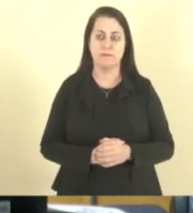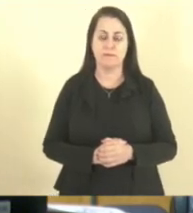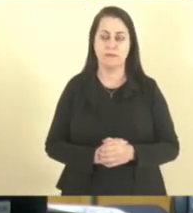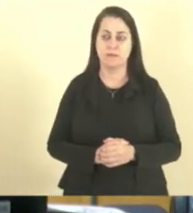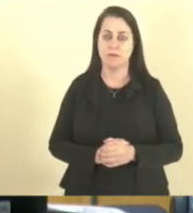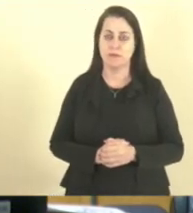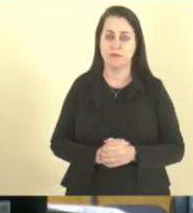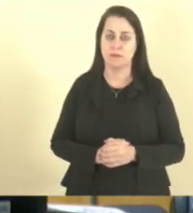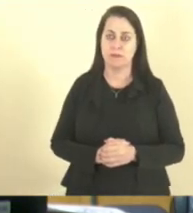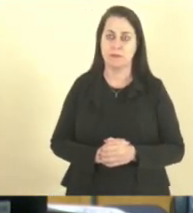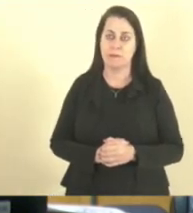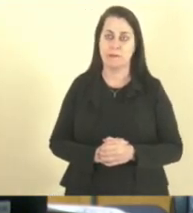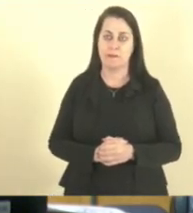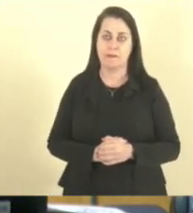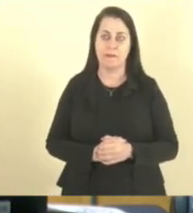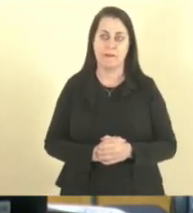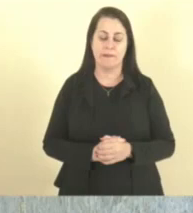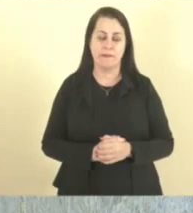Eu queria abrir o projeto.